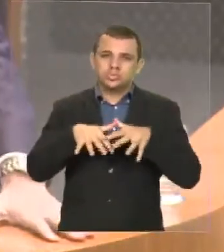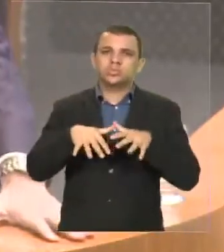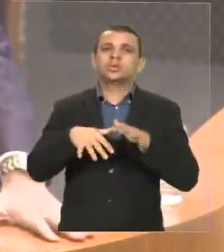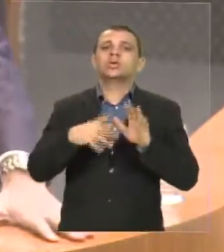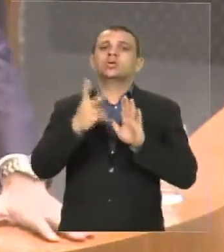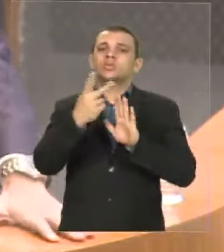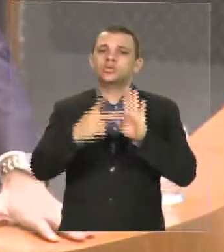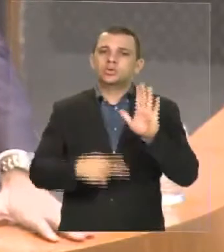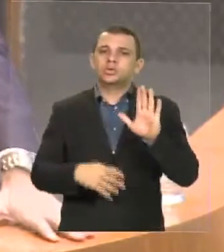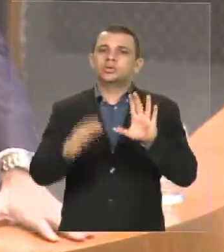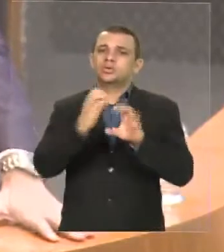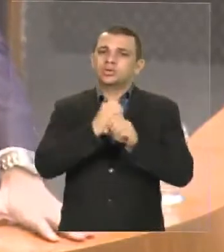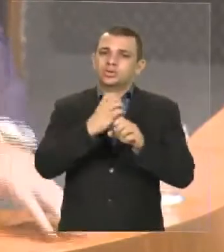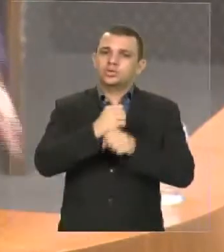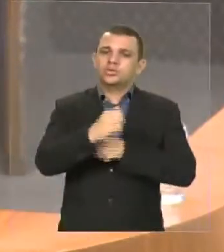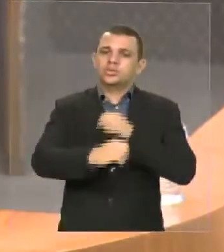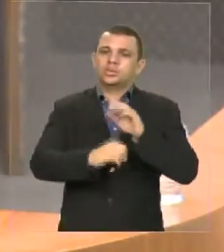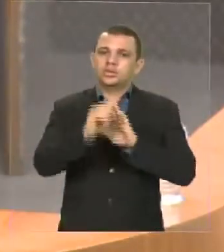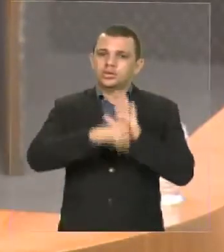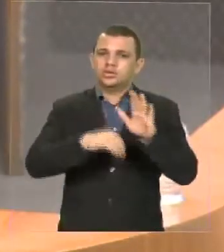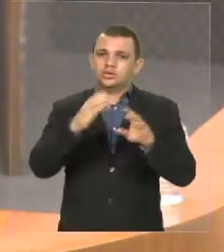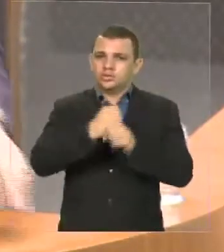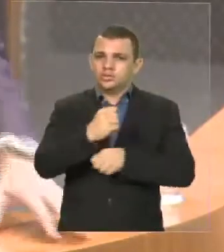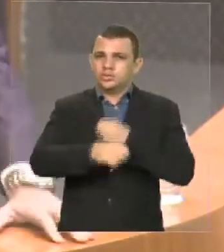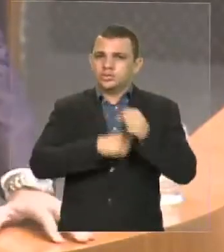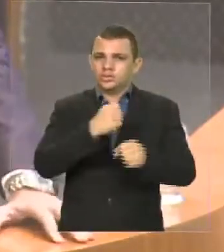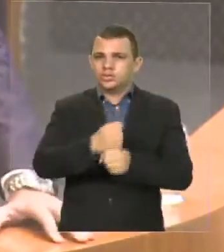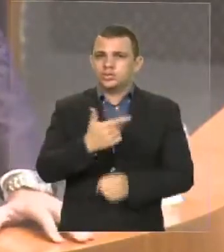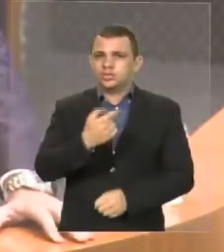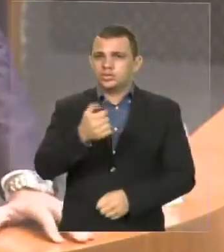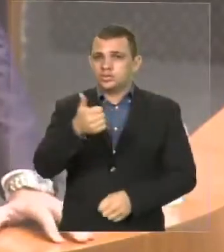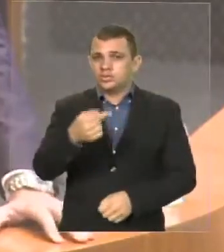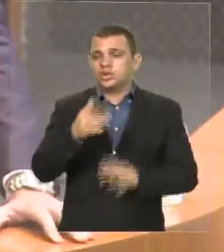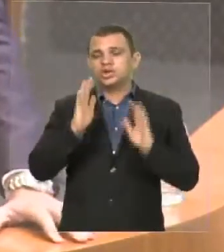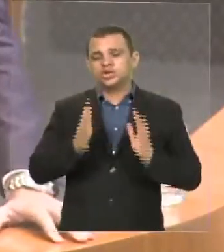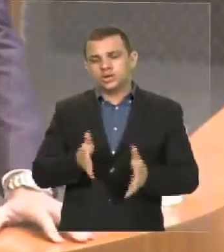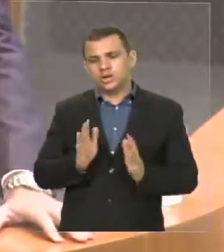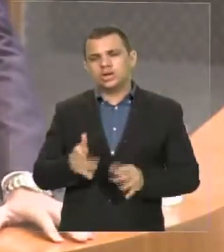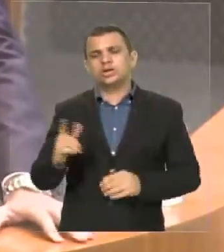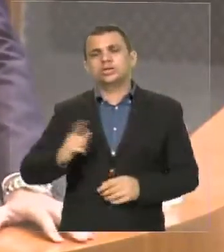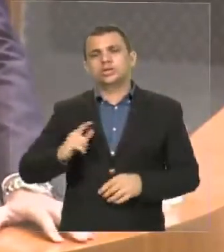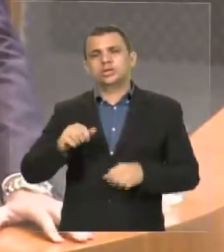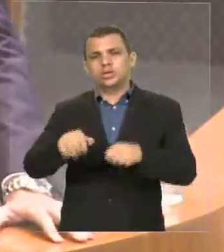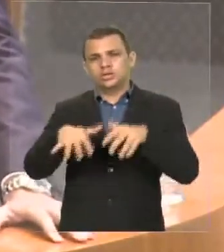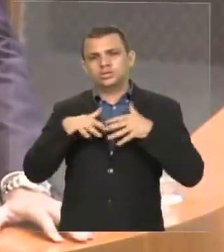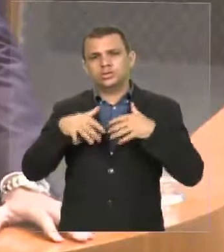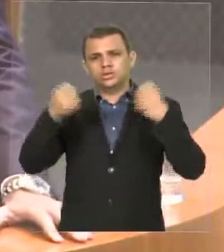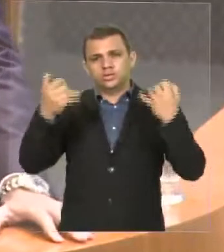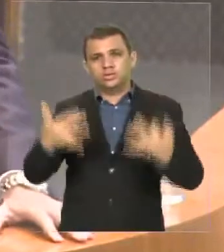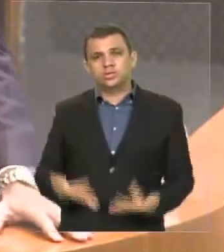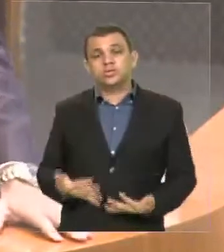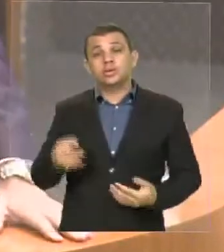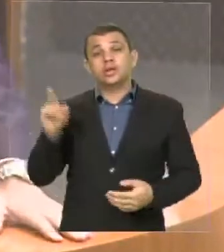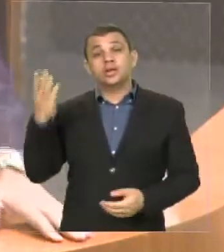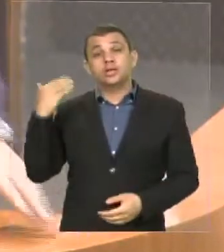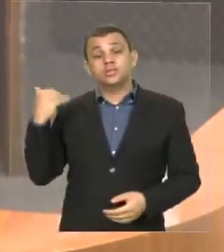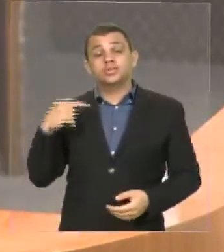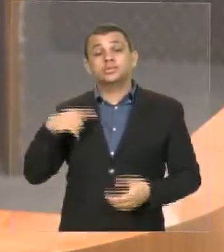Vinícius Louro. E, nessa data, surgiu a questão desses investimentos